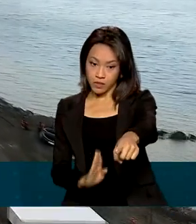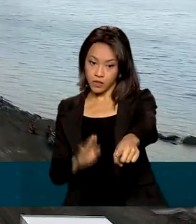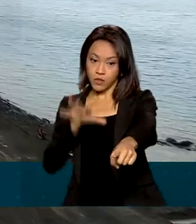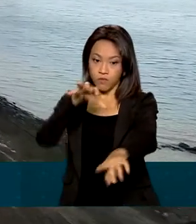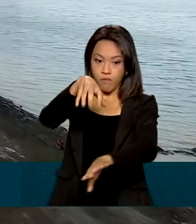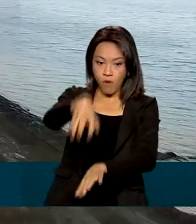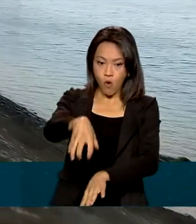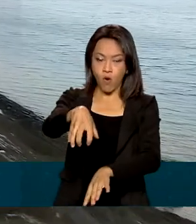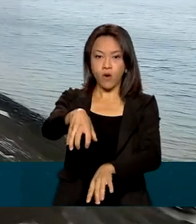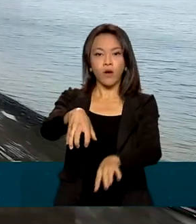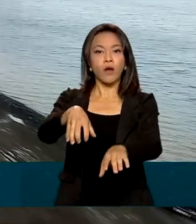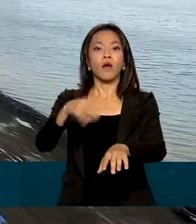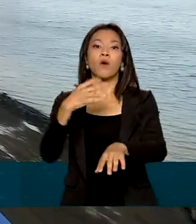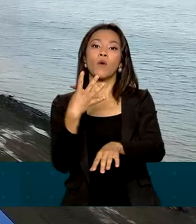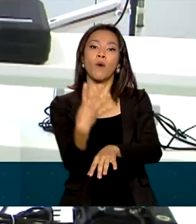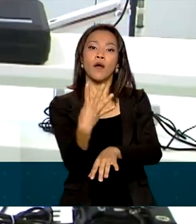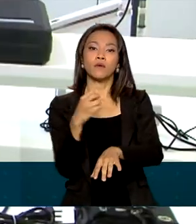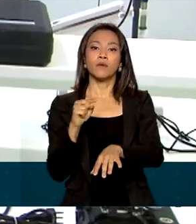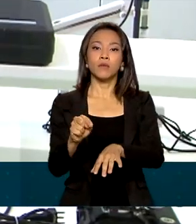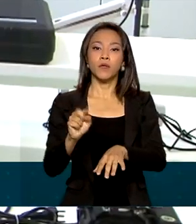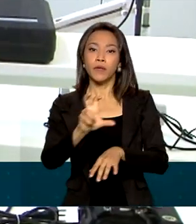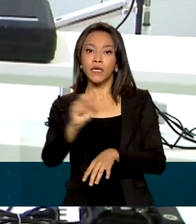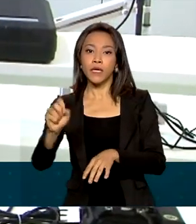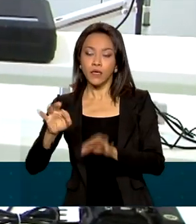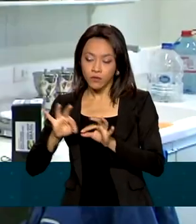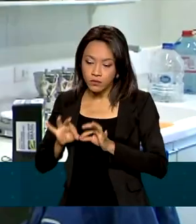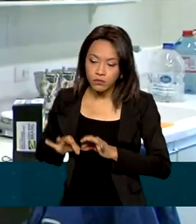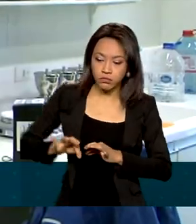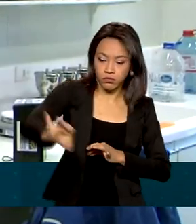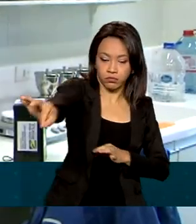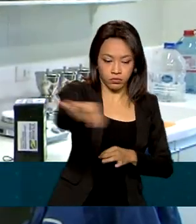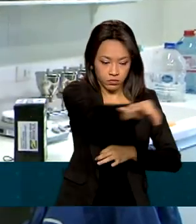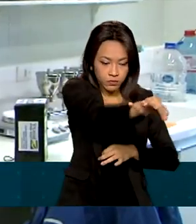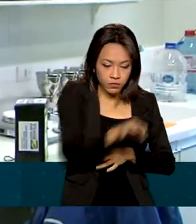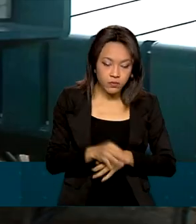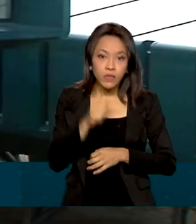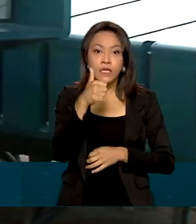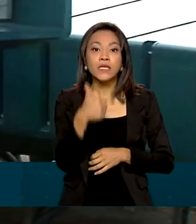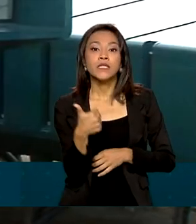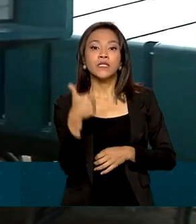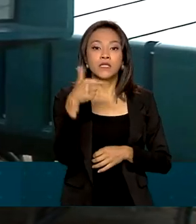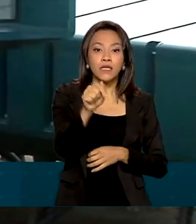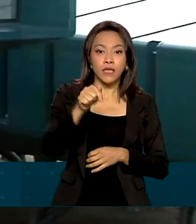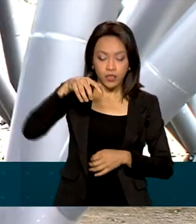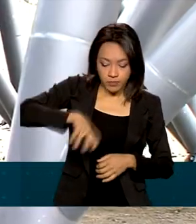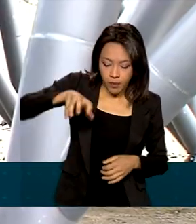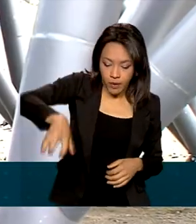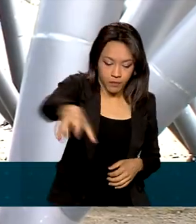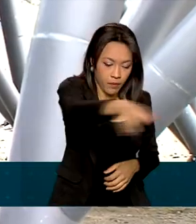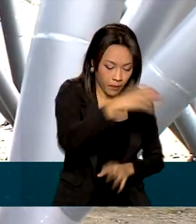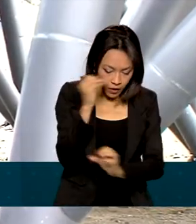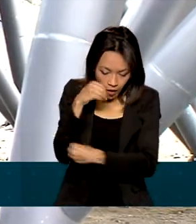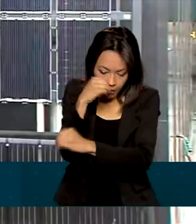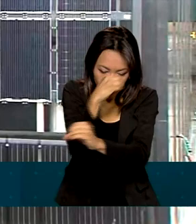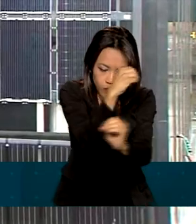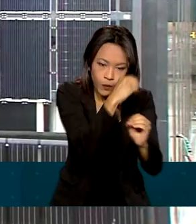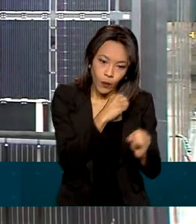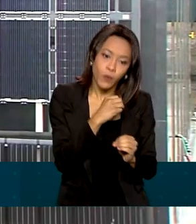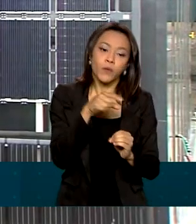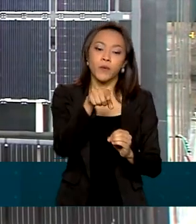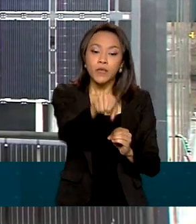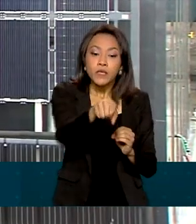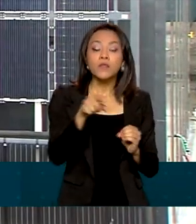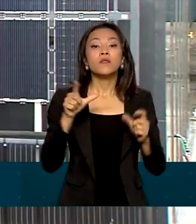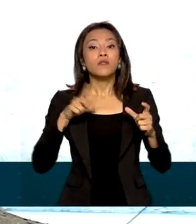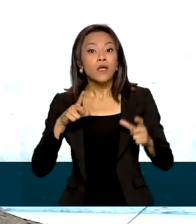4.500 metros quadrados, onde funcionam 17 laboratórios. A estrutura é sustentável e tem